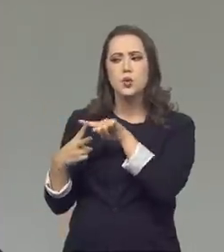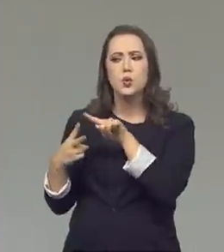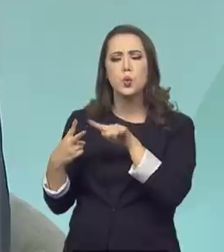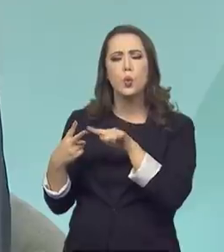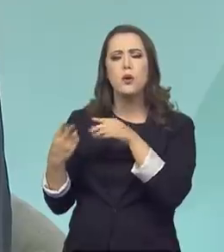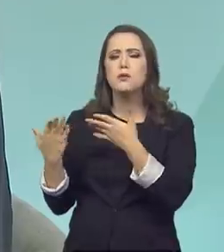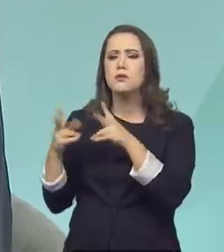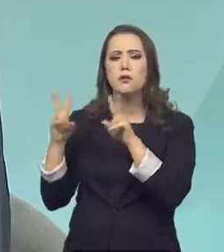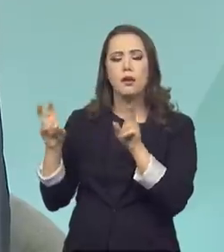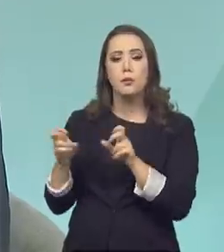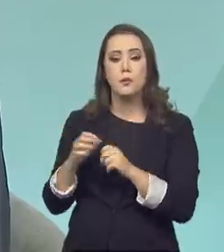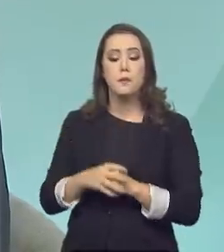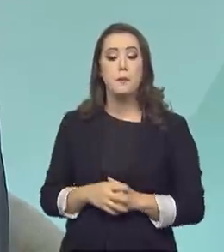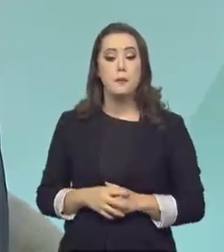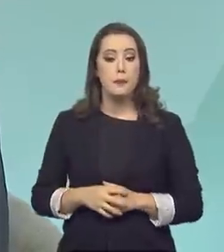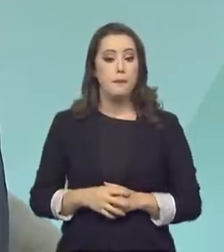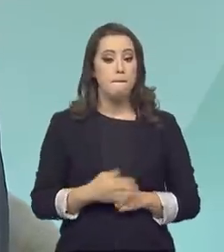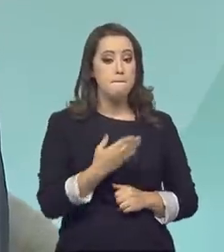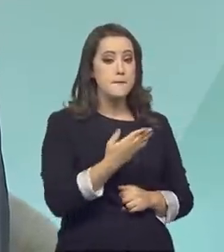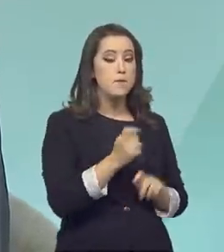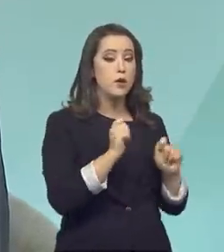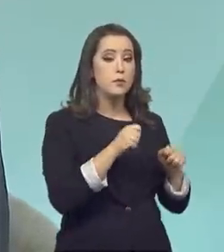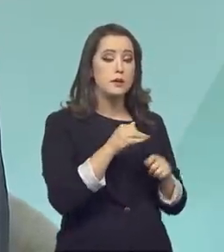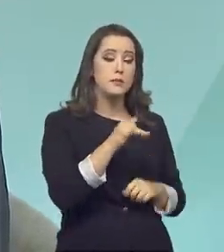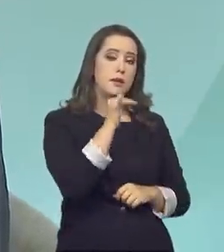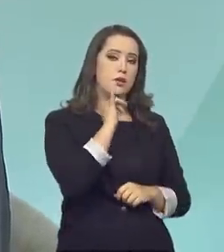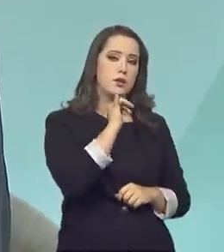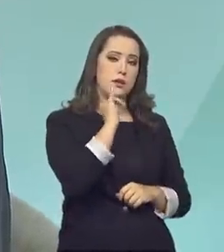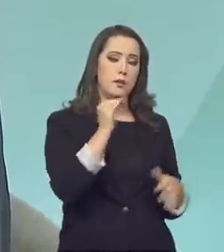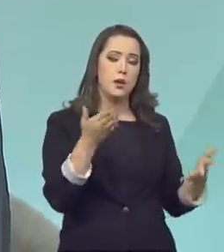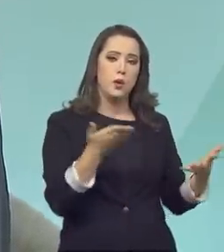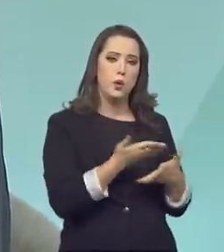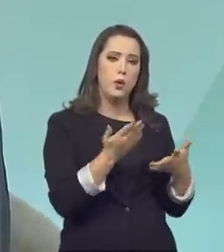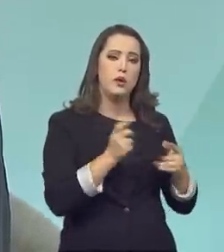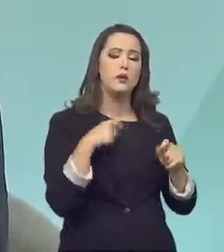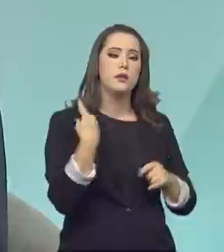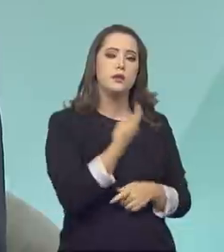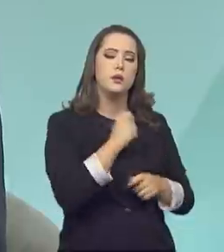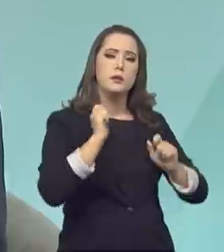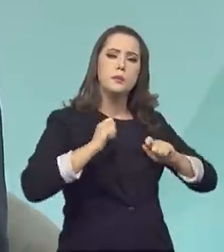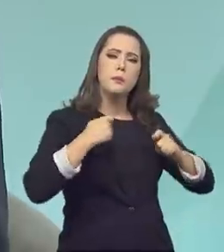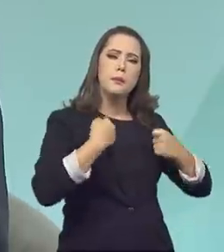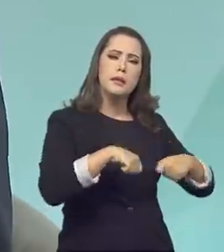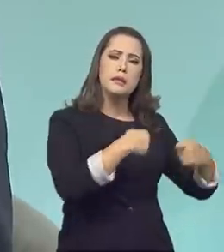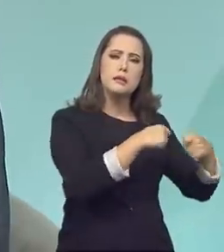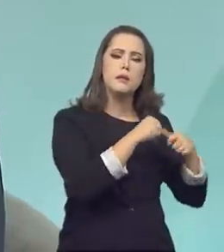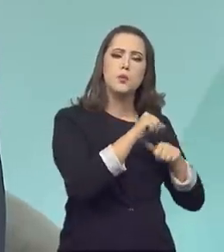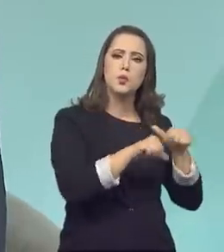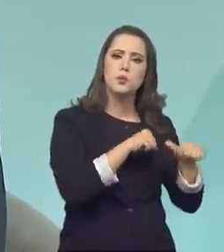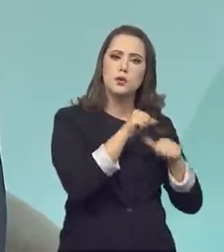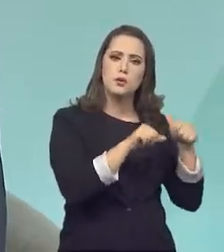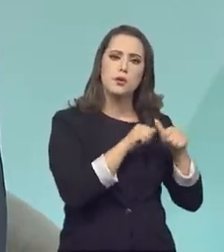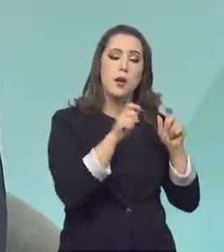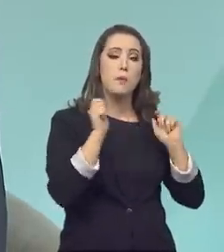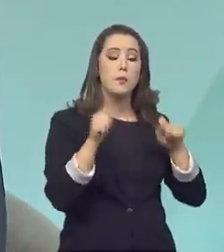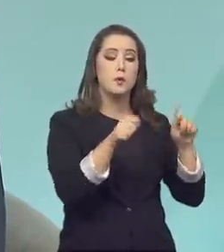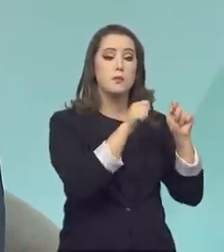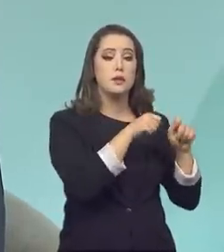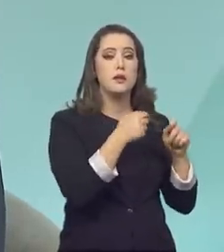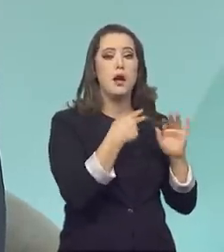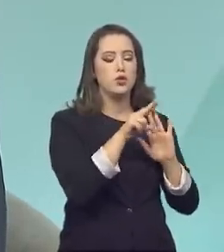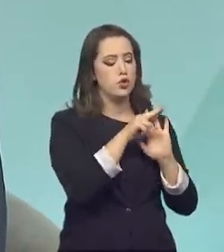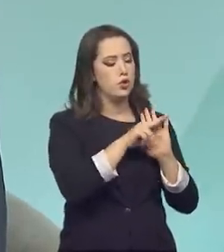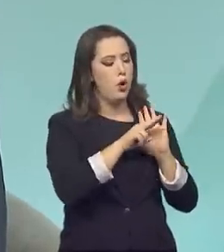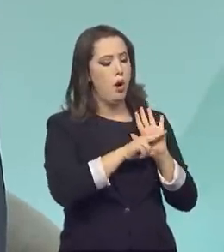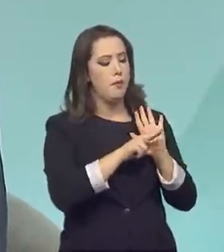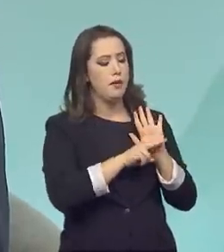Olha, um primeiro exemplo que eu dou aqui foi a necessidade de nós mudarmos a forma como o Inmetro fazia a sua regulamentação,